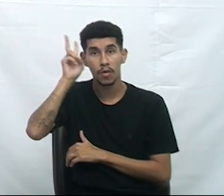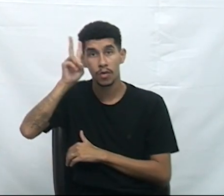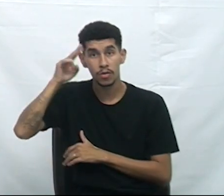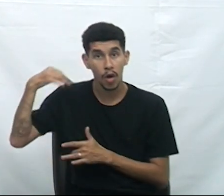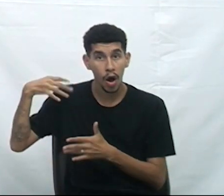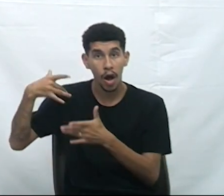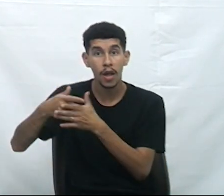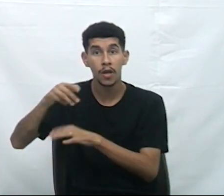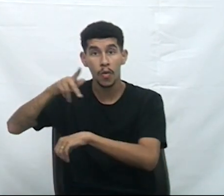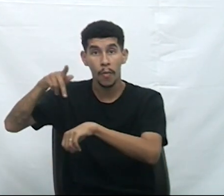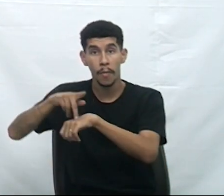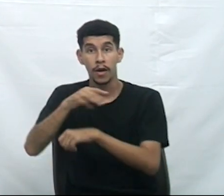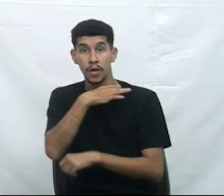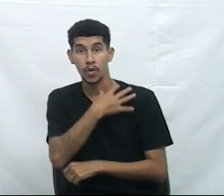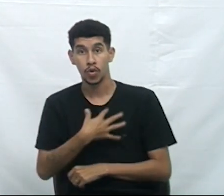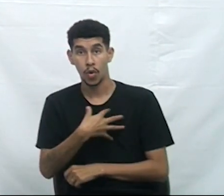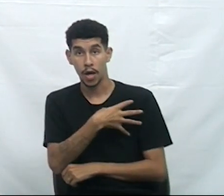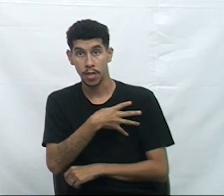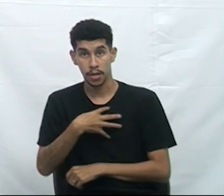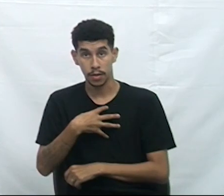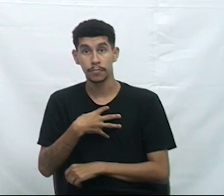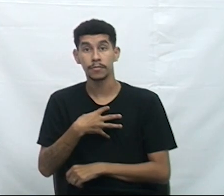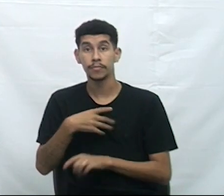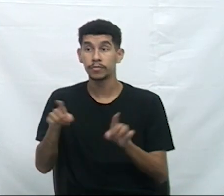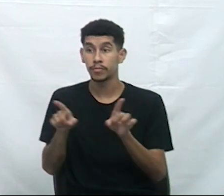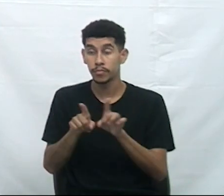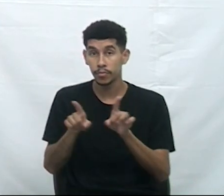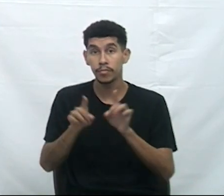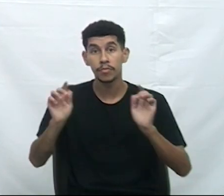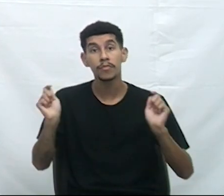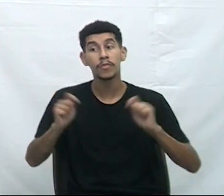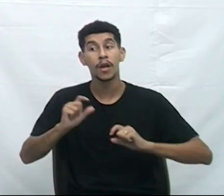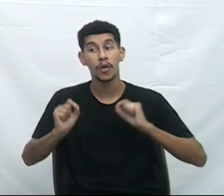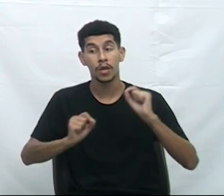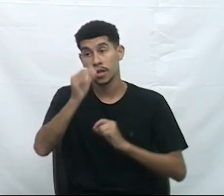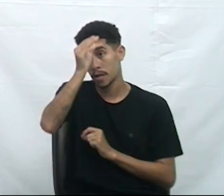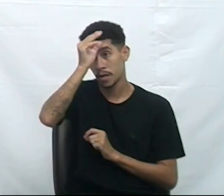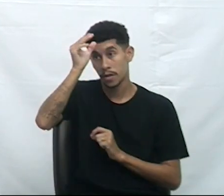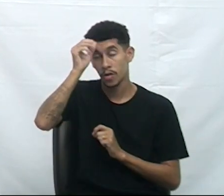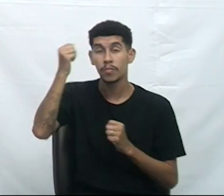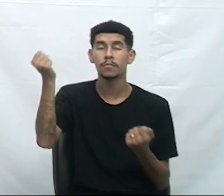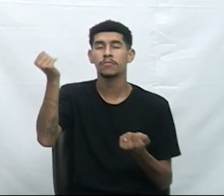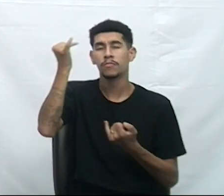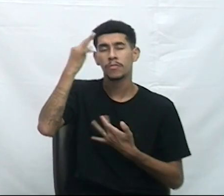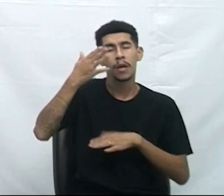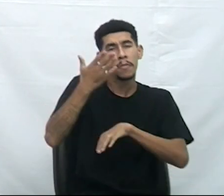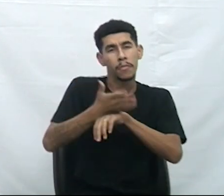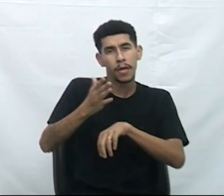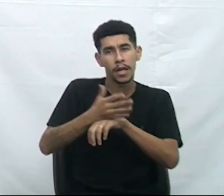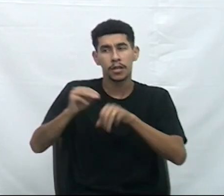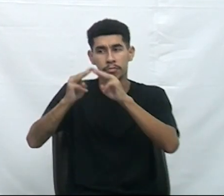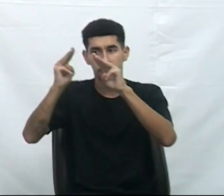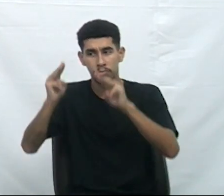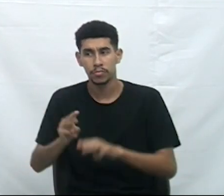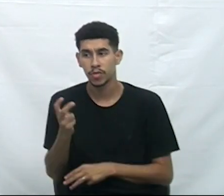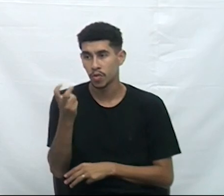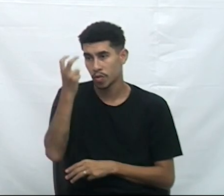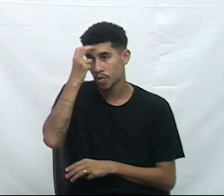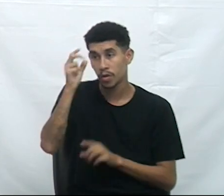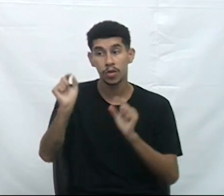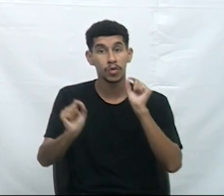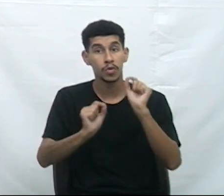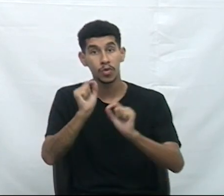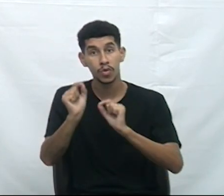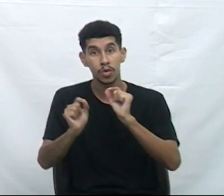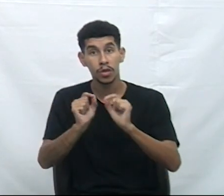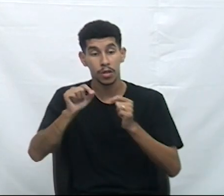da Croácia, além de permitir que Criciúma se inspire em práticas museológicas e culturais de renome